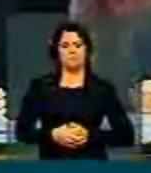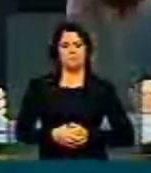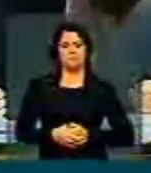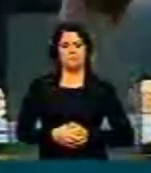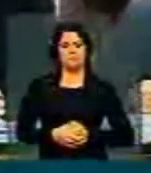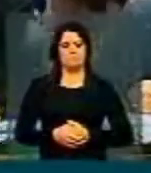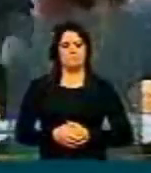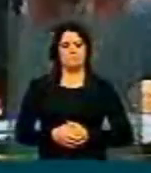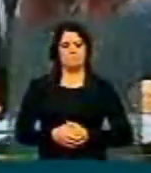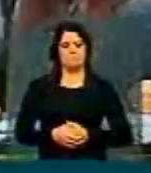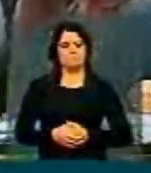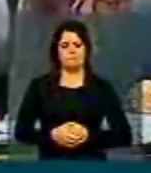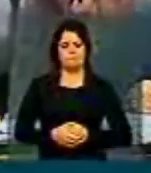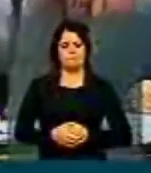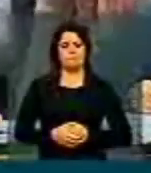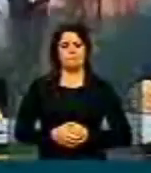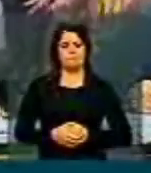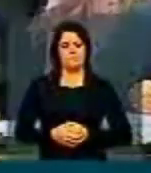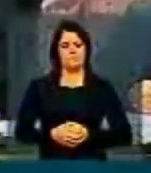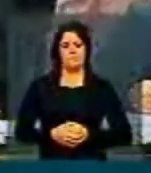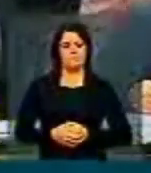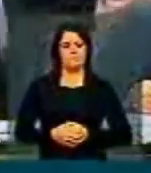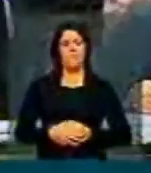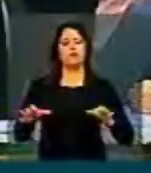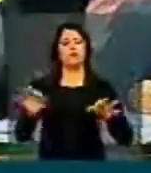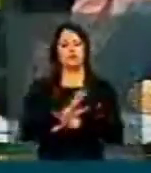PT e obstrução. PSB também. Está encerrada a sessão. PSB entre obstrução.